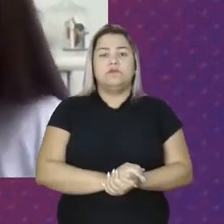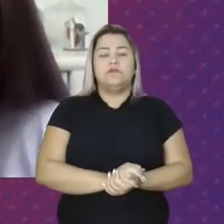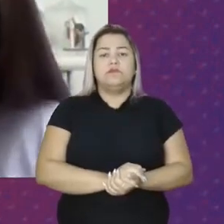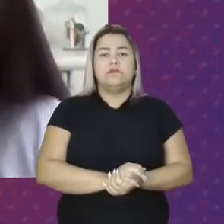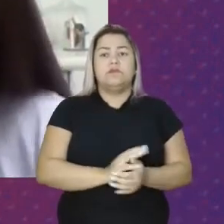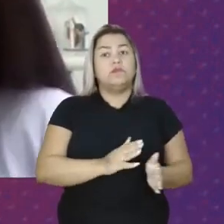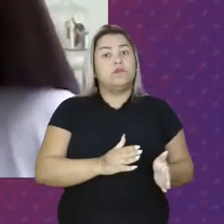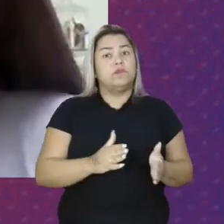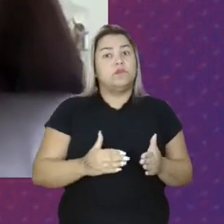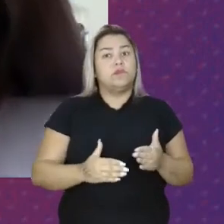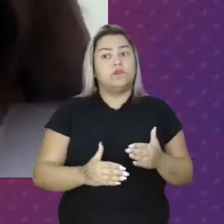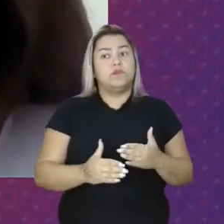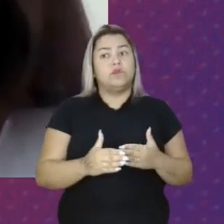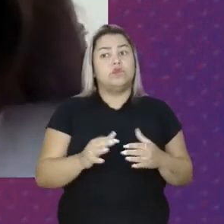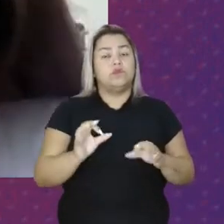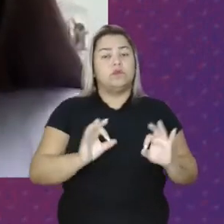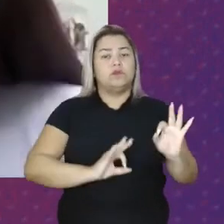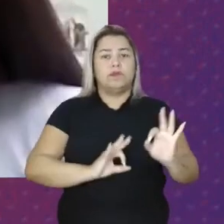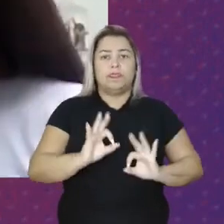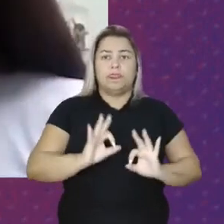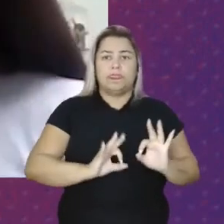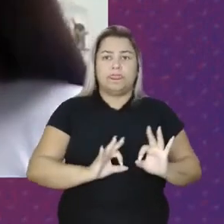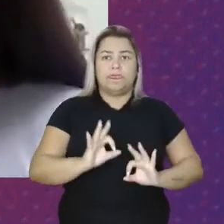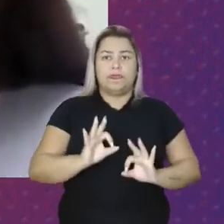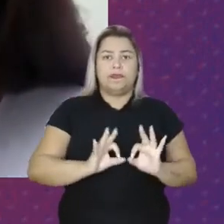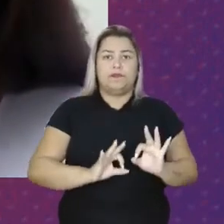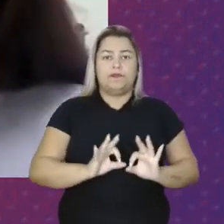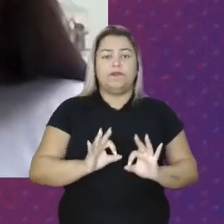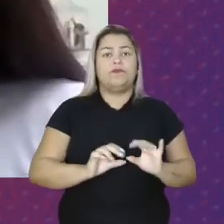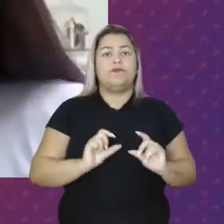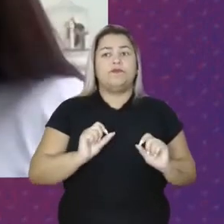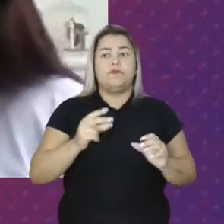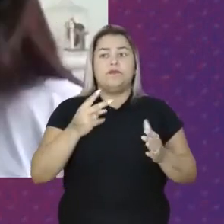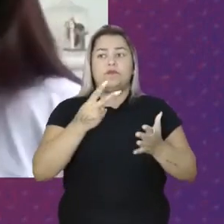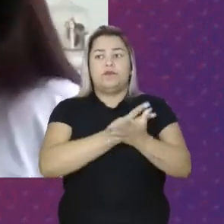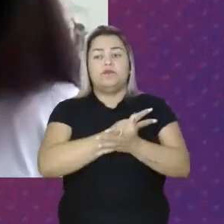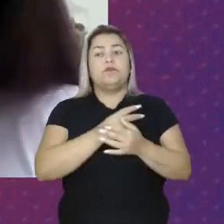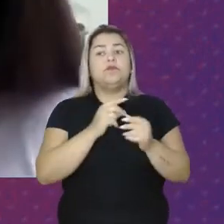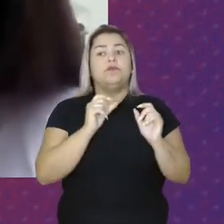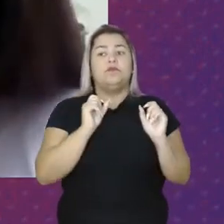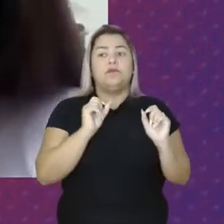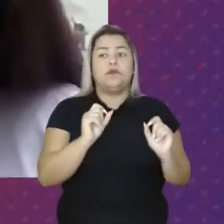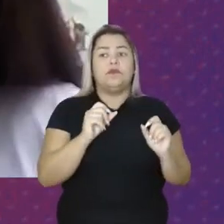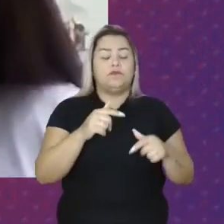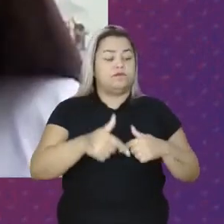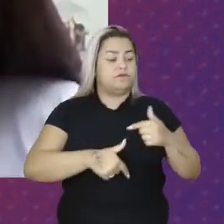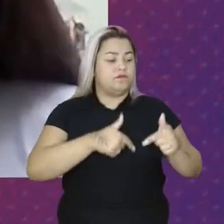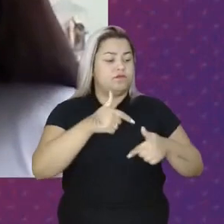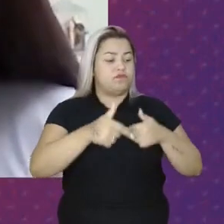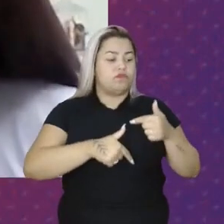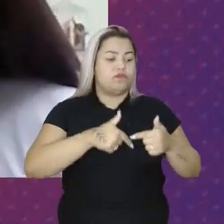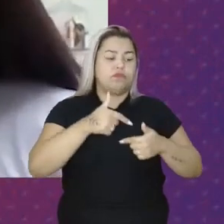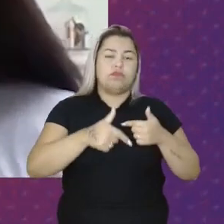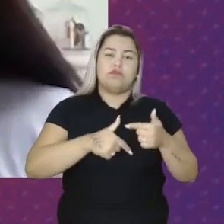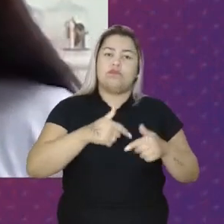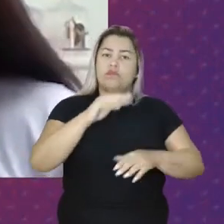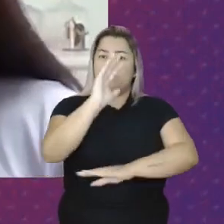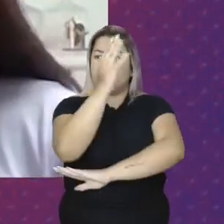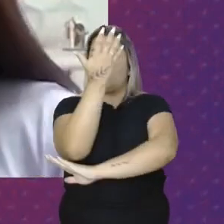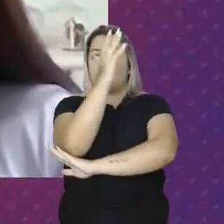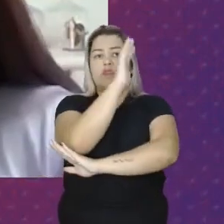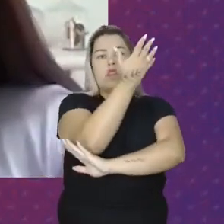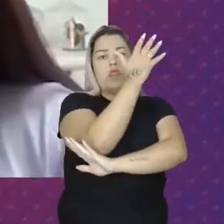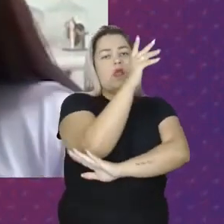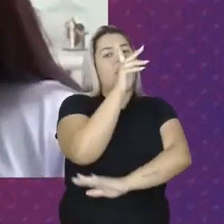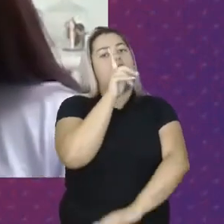processo De organização De massa Que as trabalhadoras Do campo Da floresta